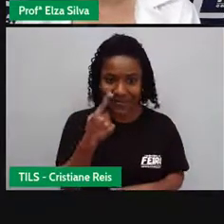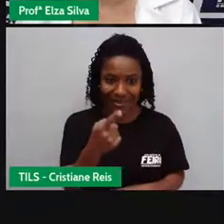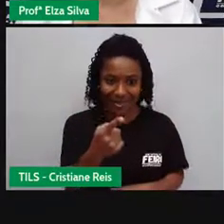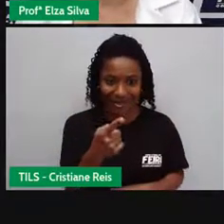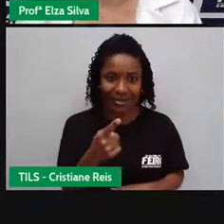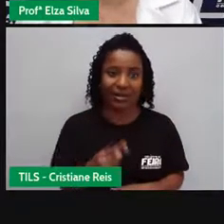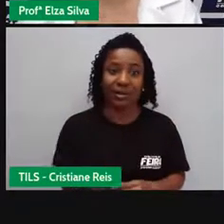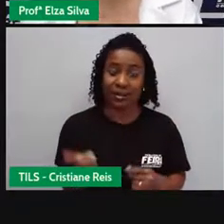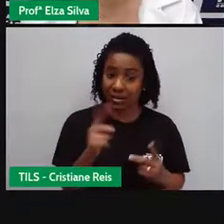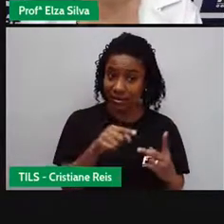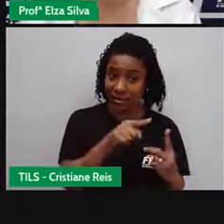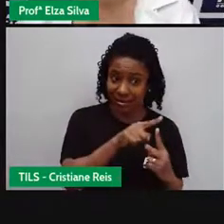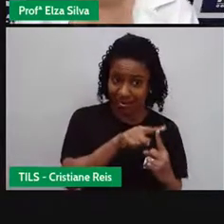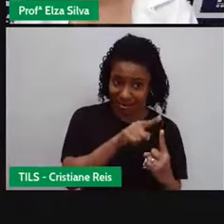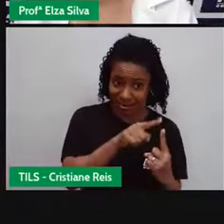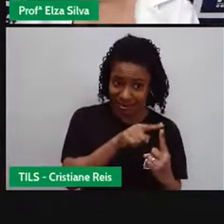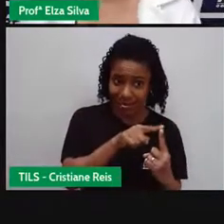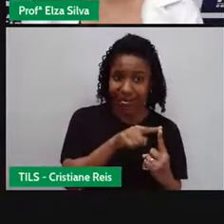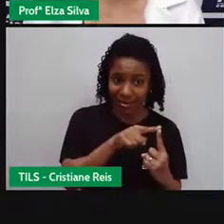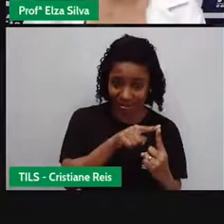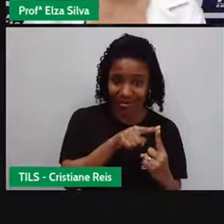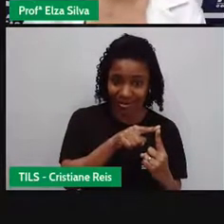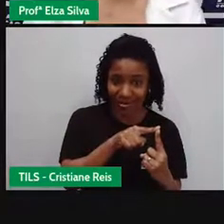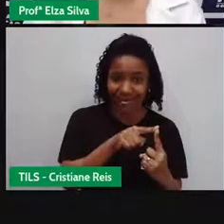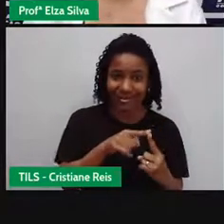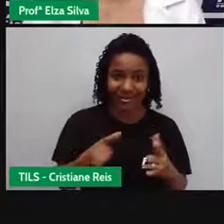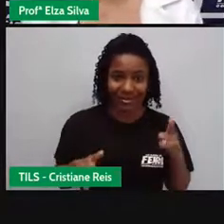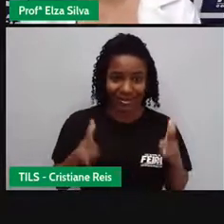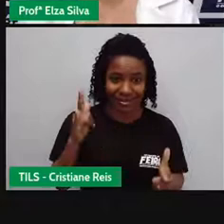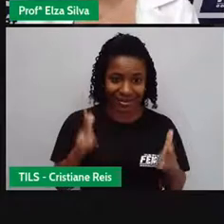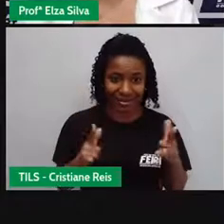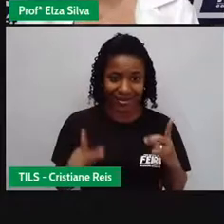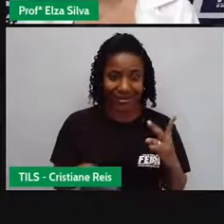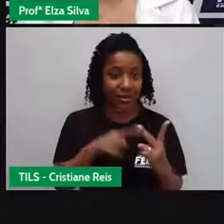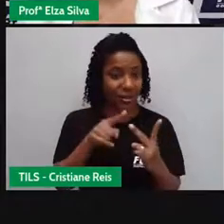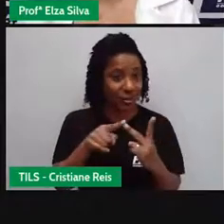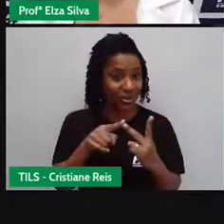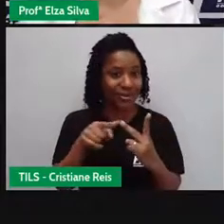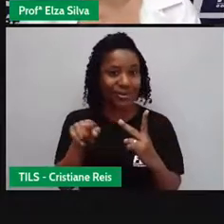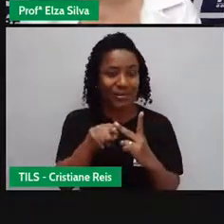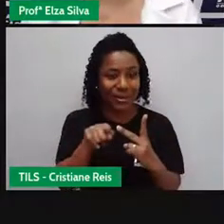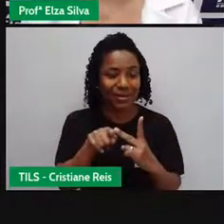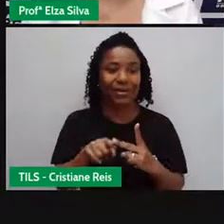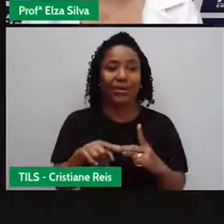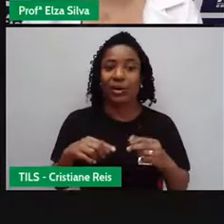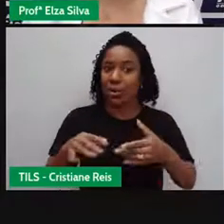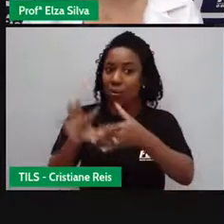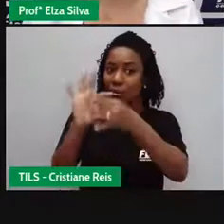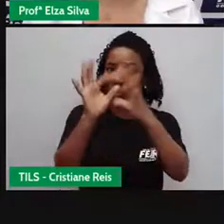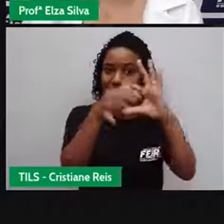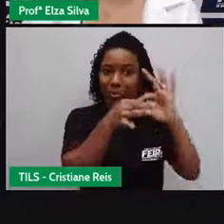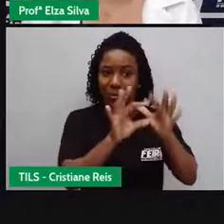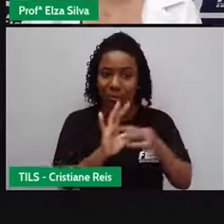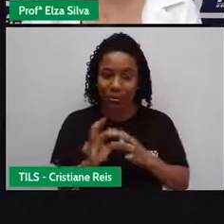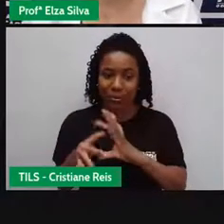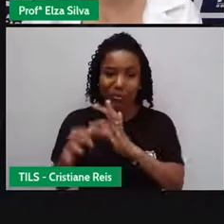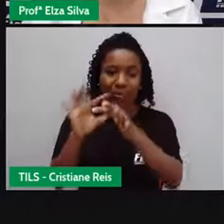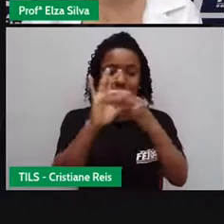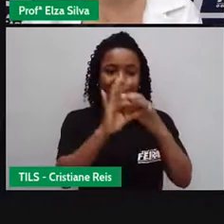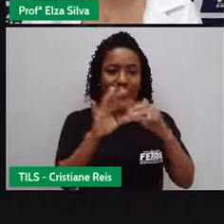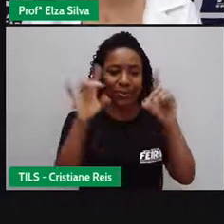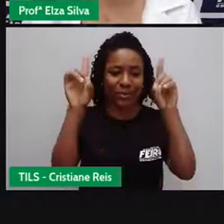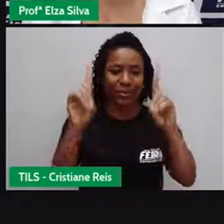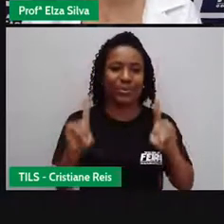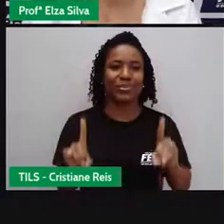meu Mareira Vocês têm O mascote Da Paralimpíada Lembrando Que a nossa próxima aula A gente vai falar um pouco